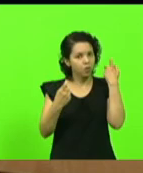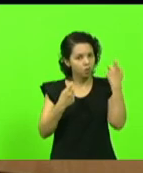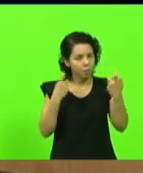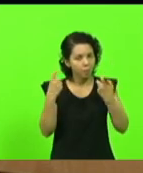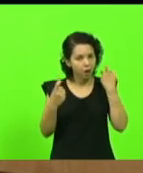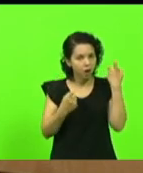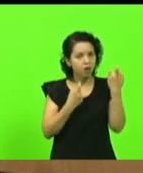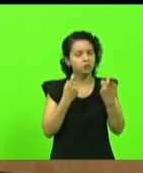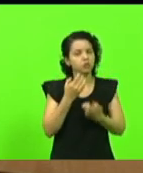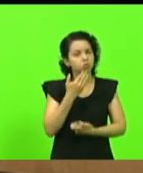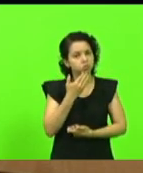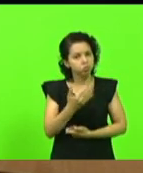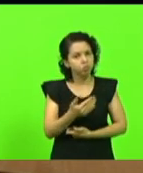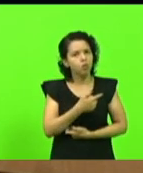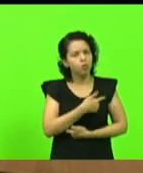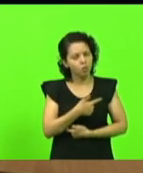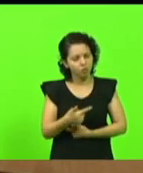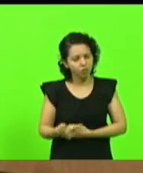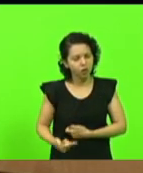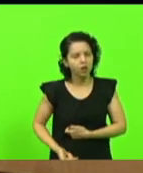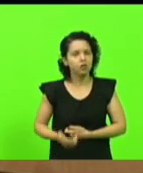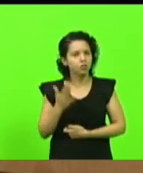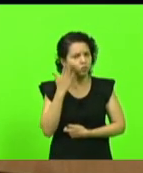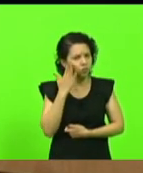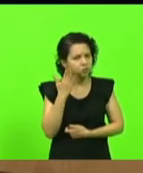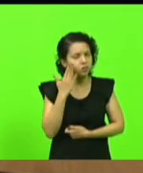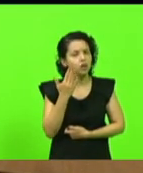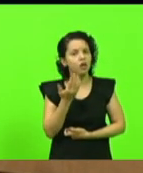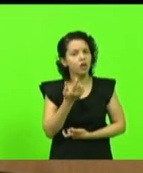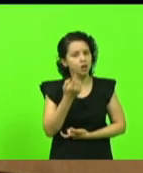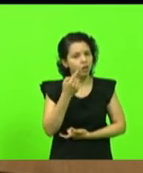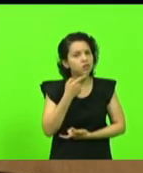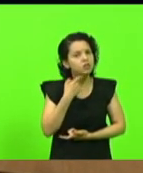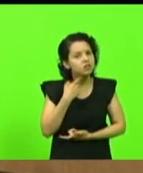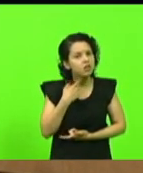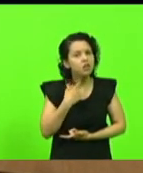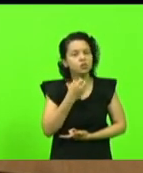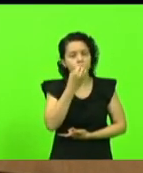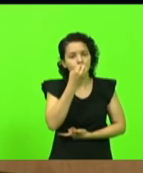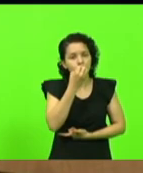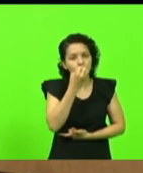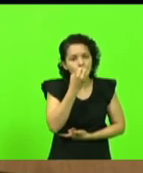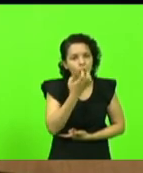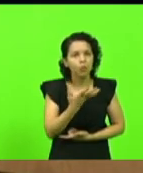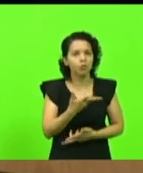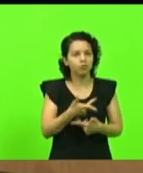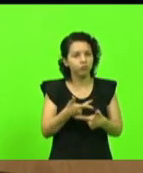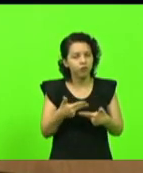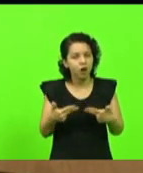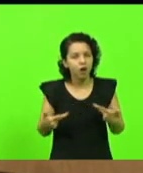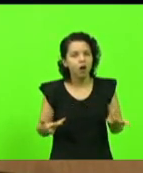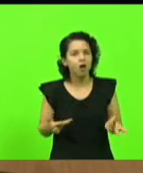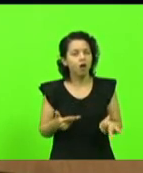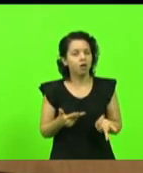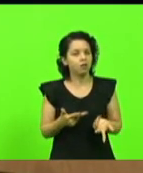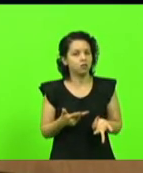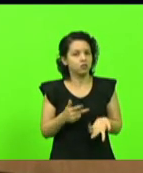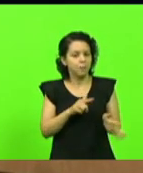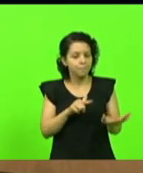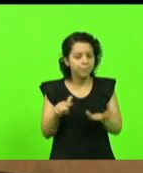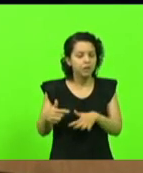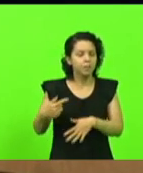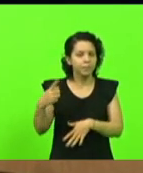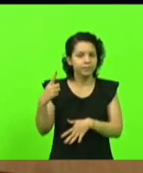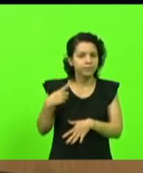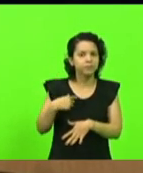certeza o governo é bem intencionado o secretário Tiago é bem intencionado tem nos atendido a semana passada inclusive quando passei mensagem